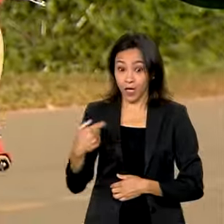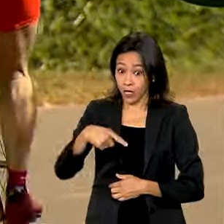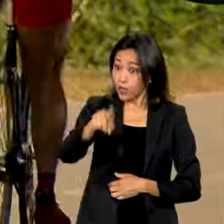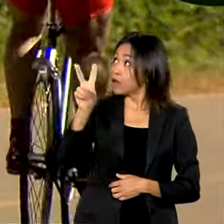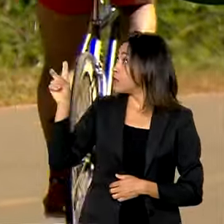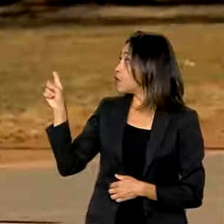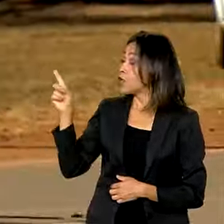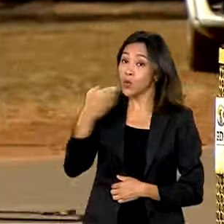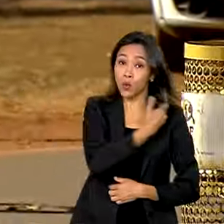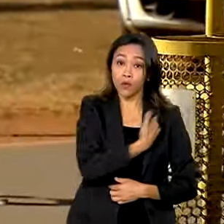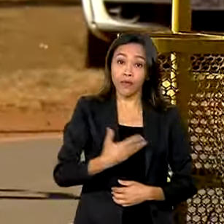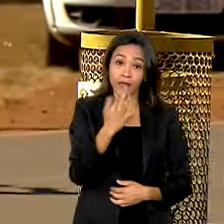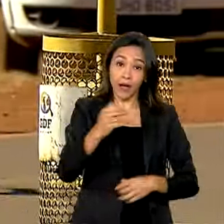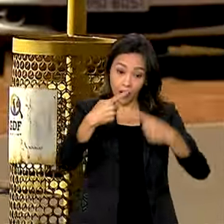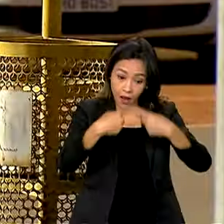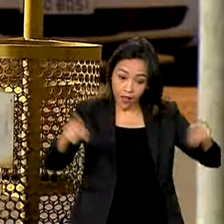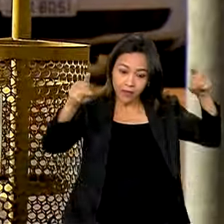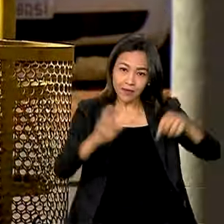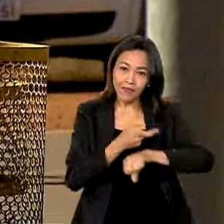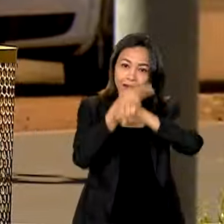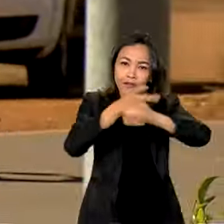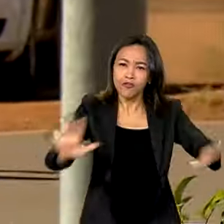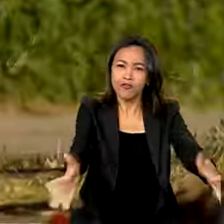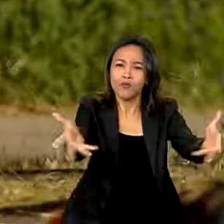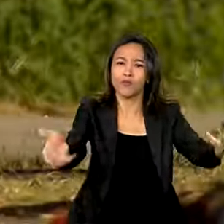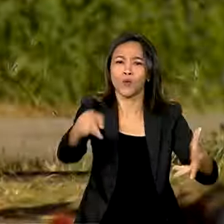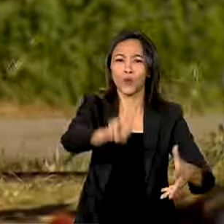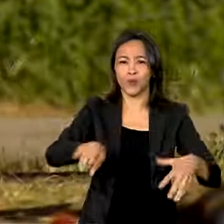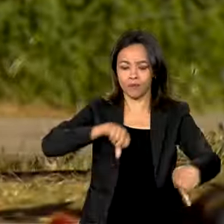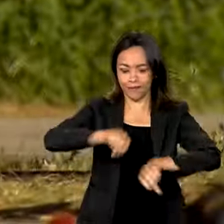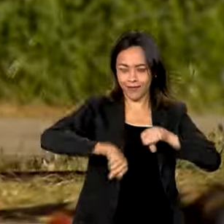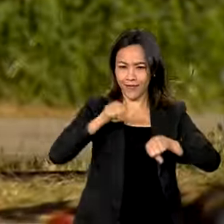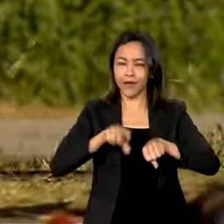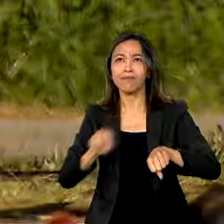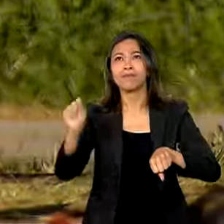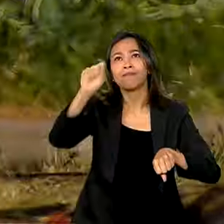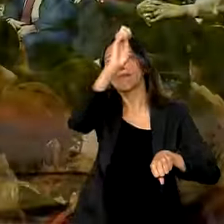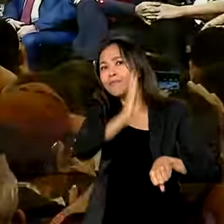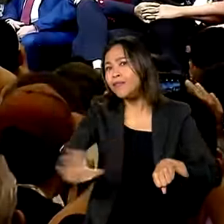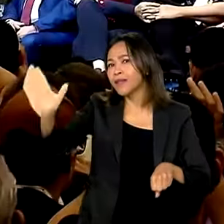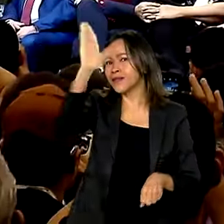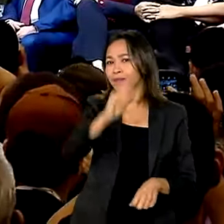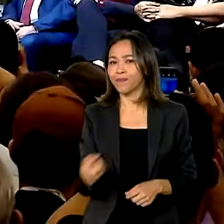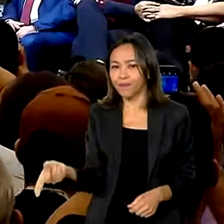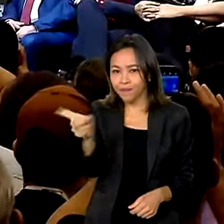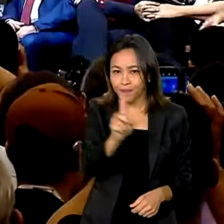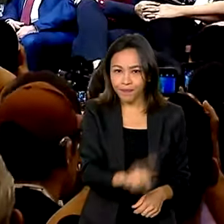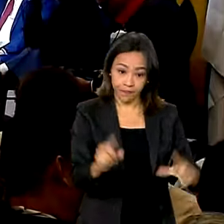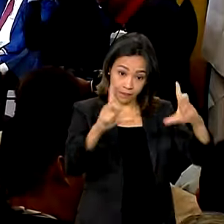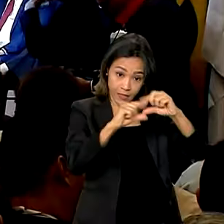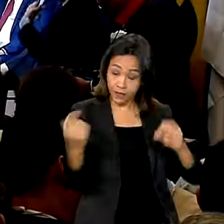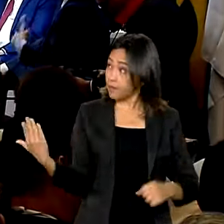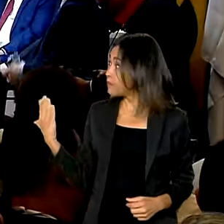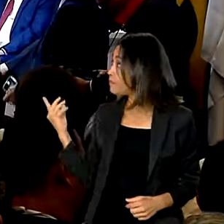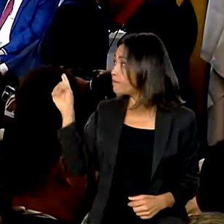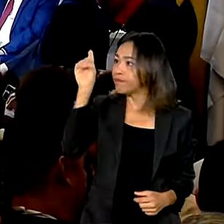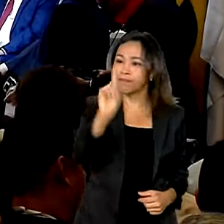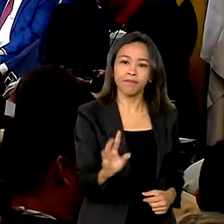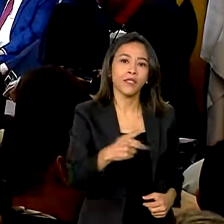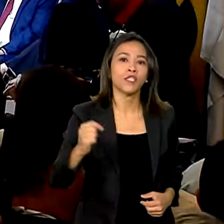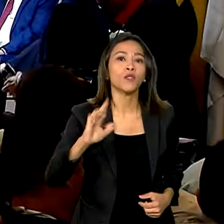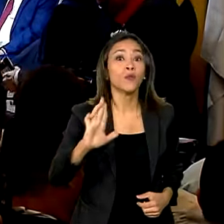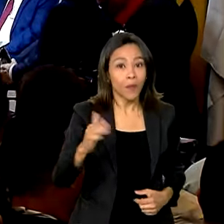governo federal lança prêmio para incentivar o uso de bicicletas em todo o país. E em Brasília, presidente Lula